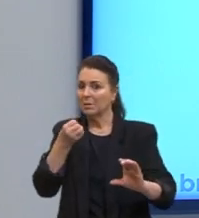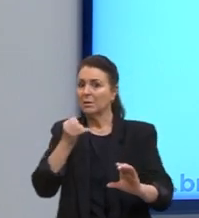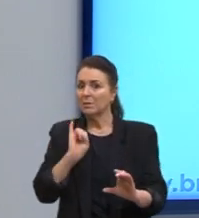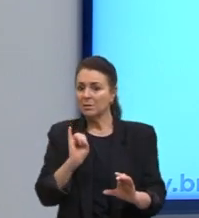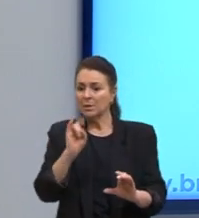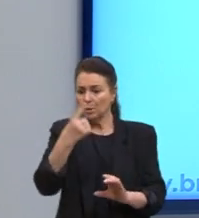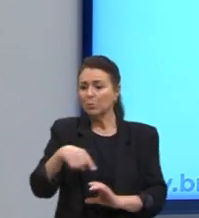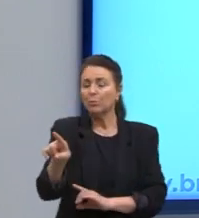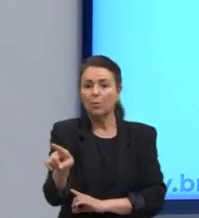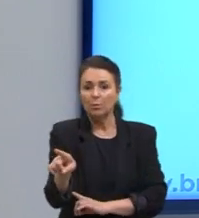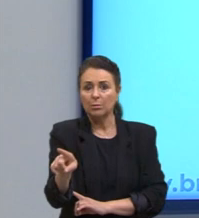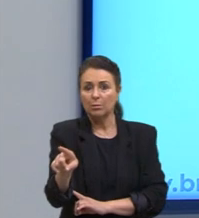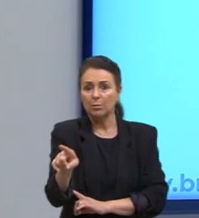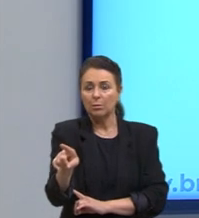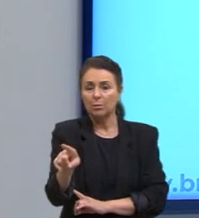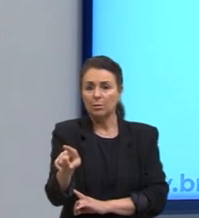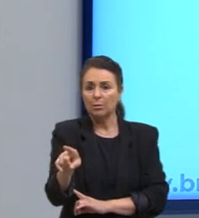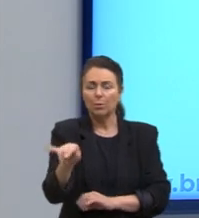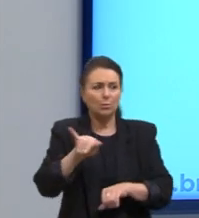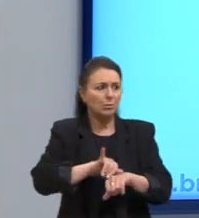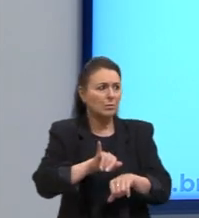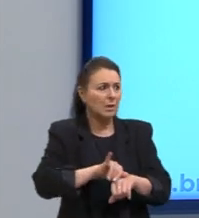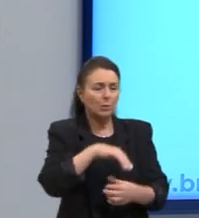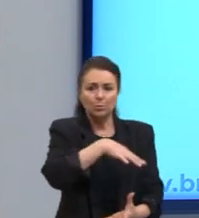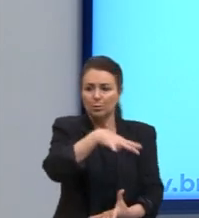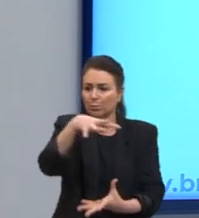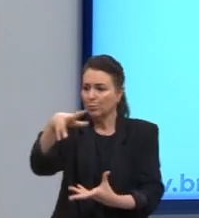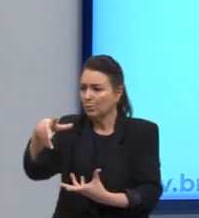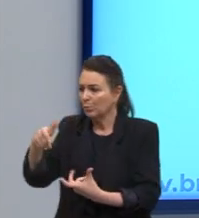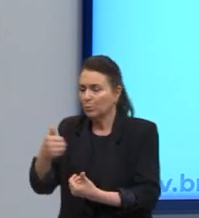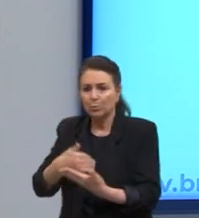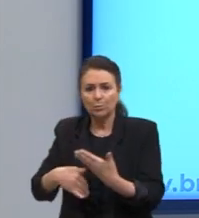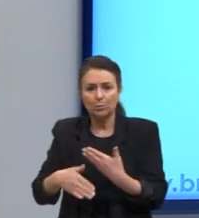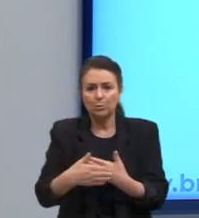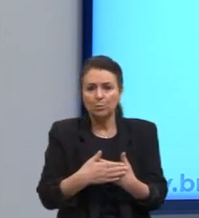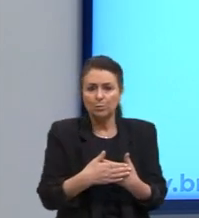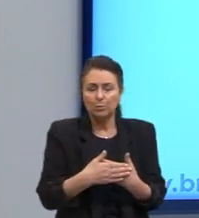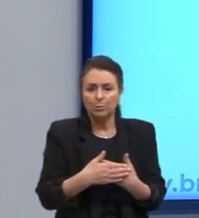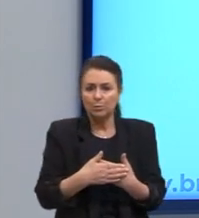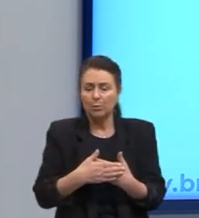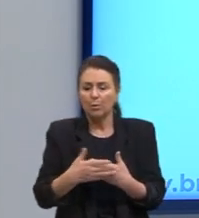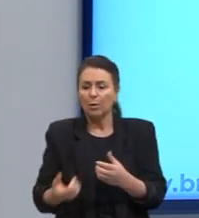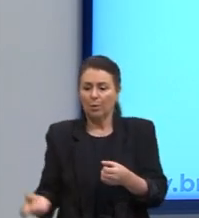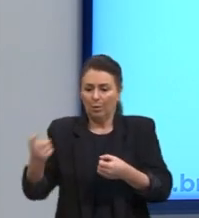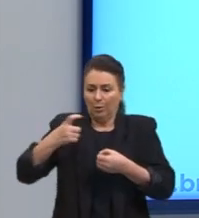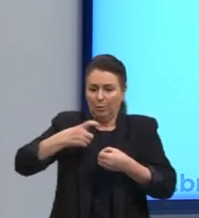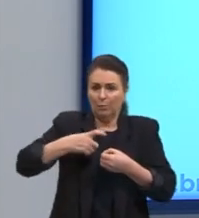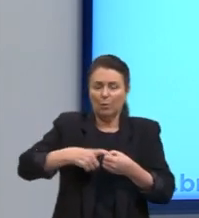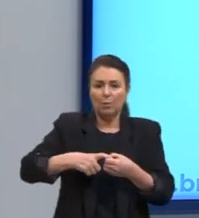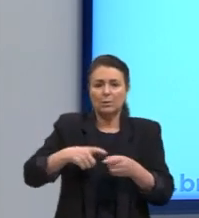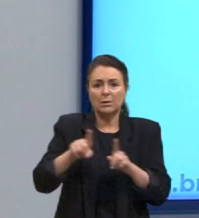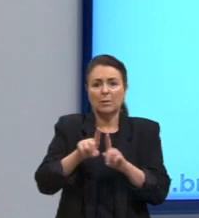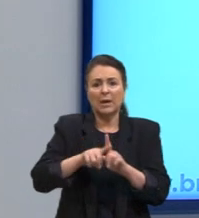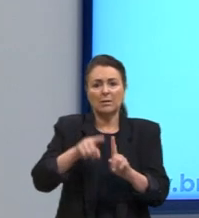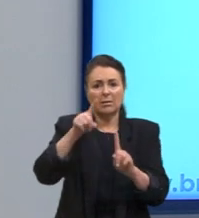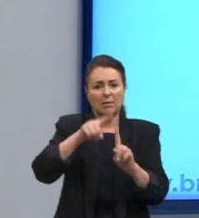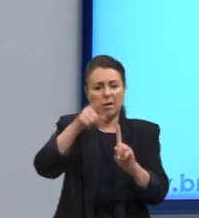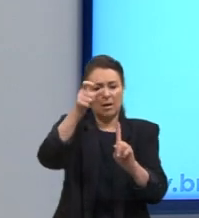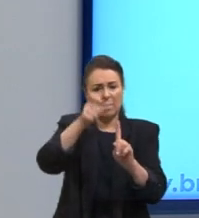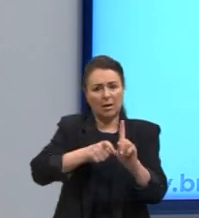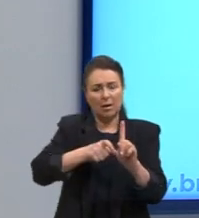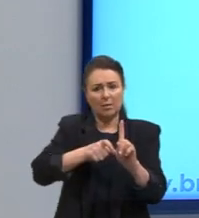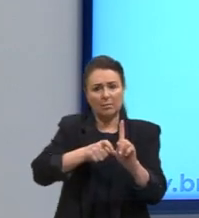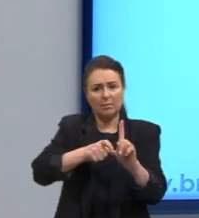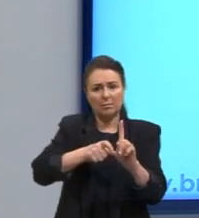o outro, sem levar em conta os objetos, o mundo ao redor. Então, cria-se, volta-se a essa questão da metafísica. Você cria um mundo